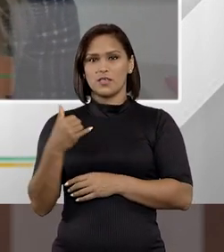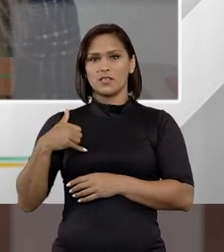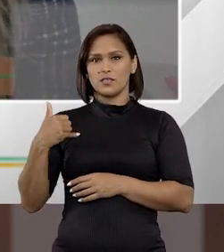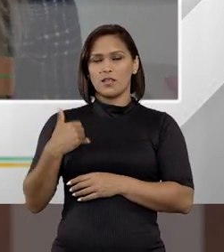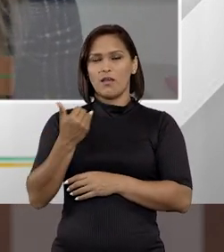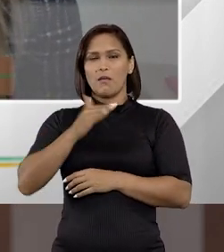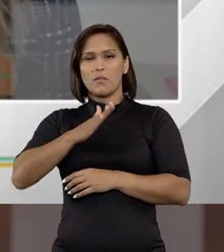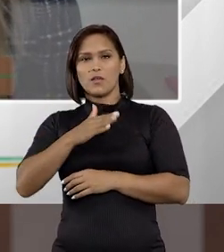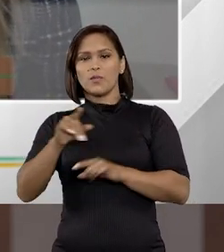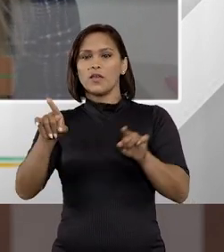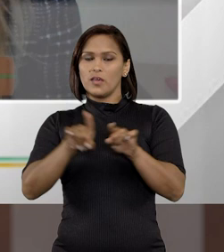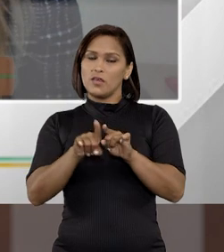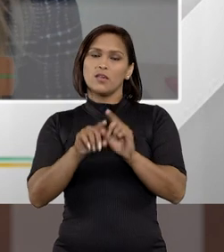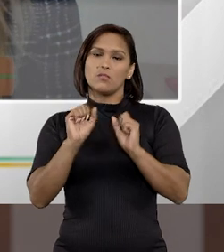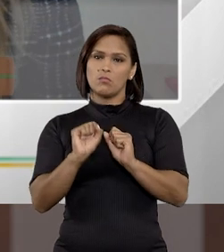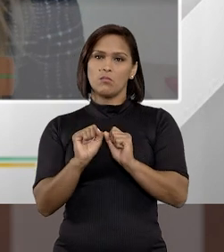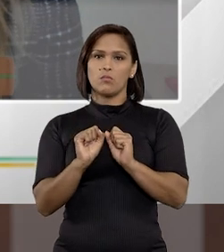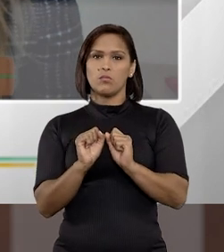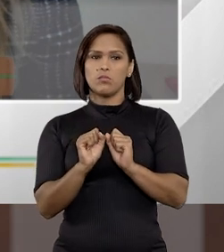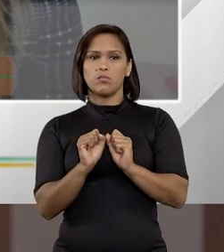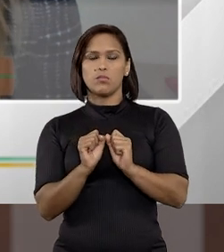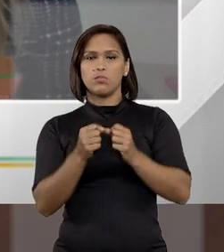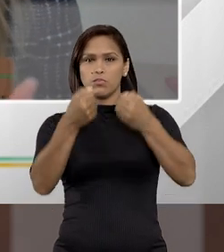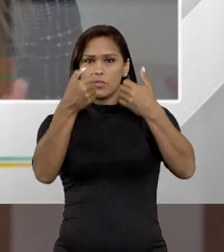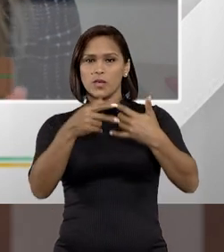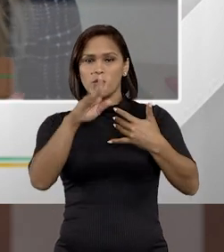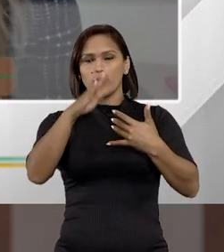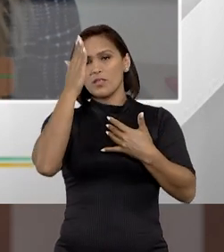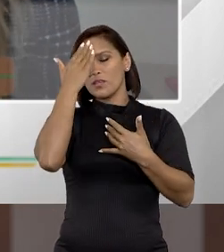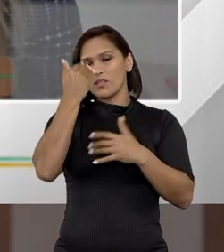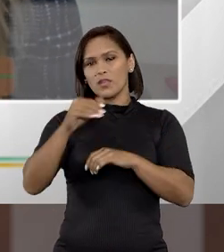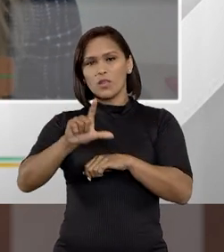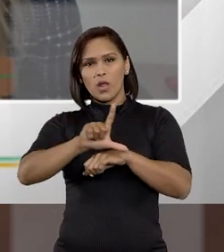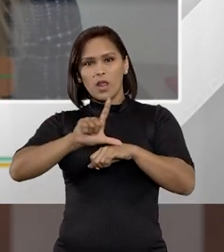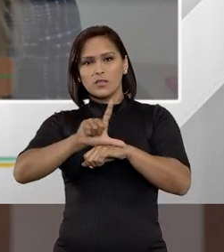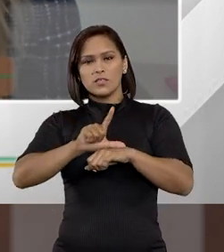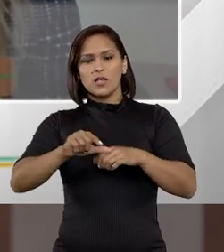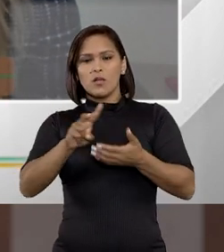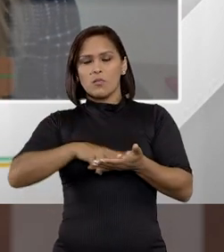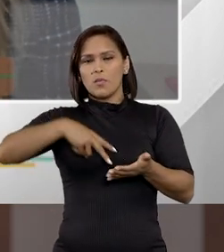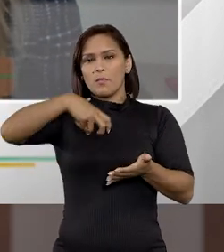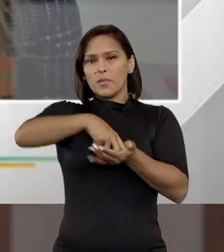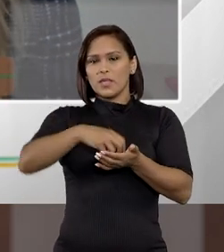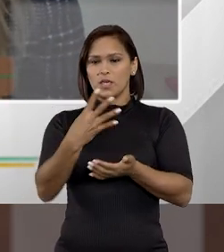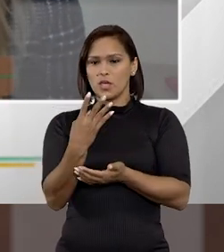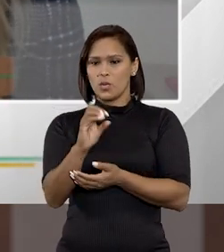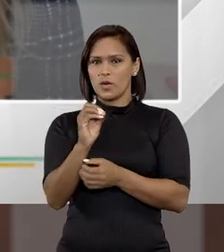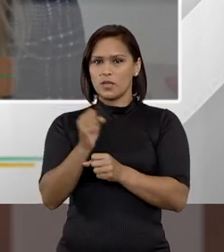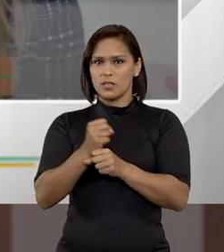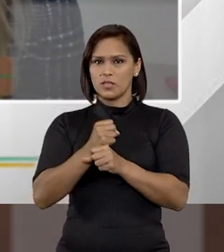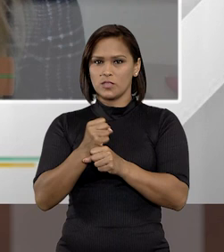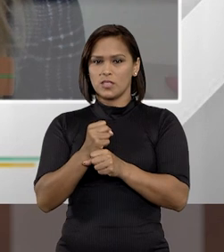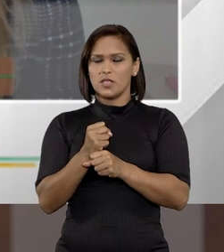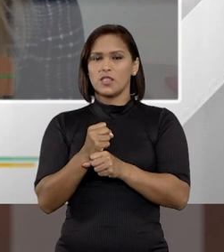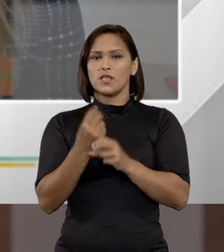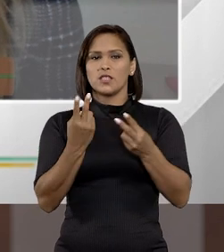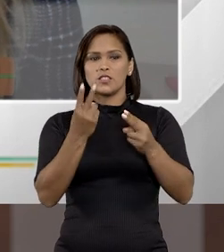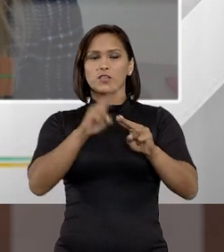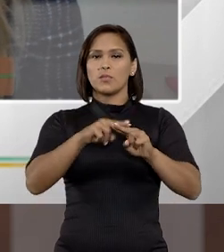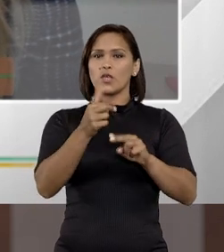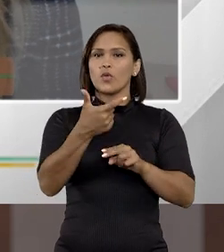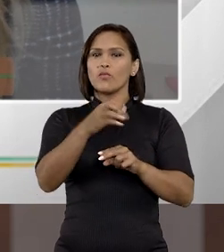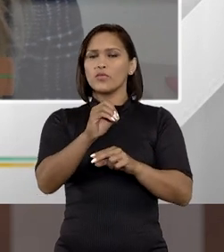anos, mais ou menos, então seria aí, no entender do legislador, uma pena de até 40, considerando que ele seja